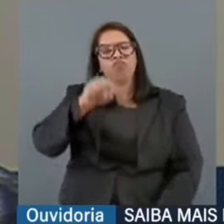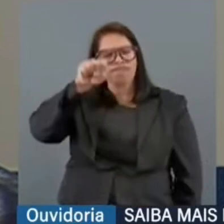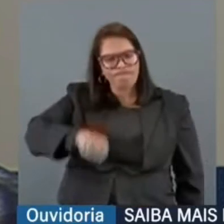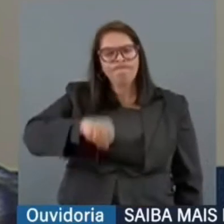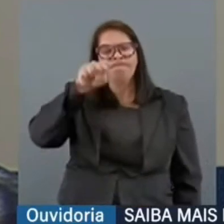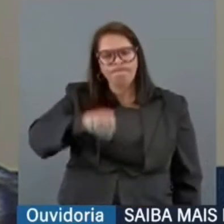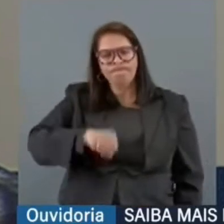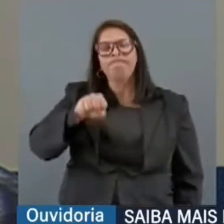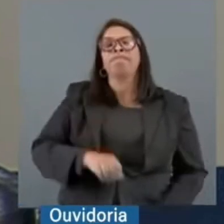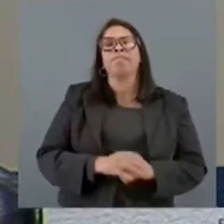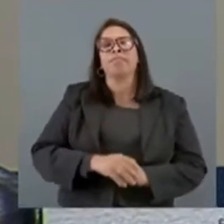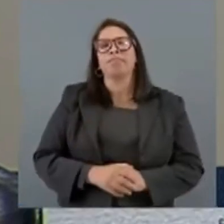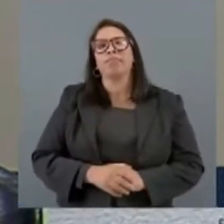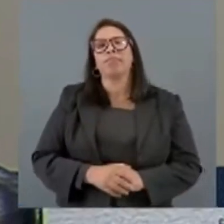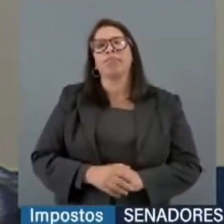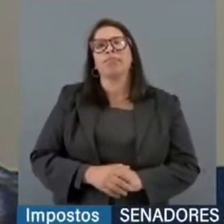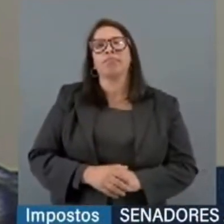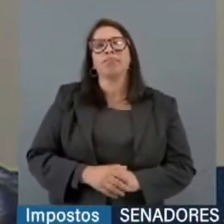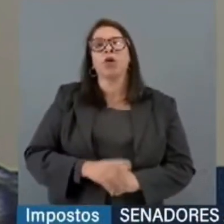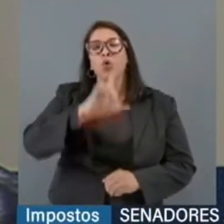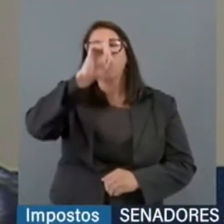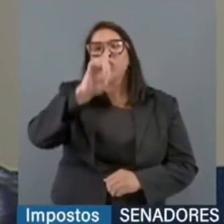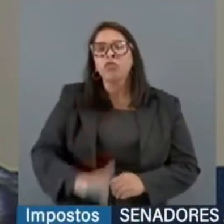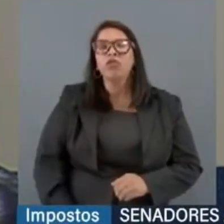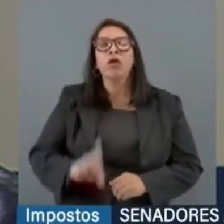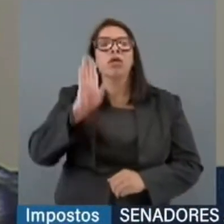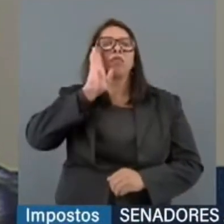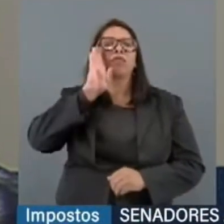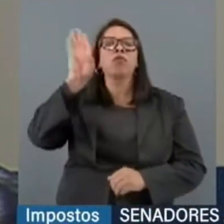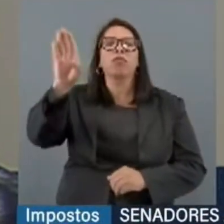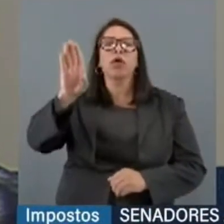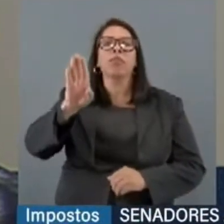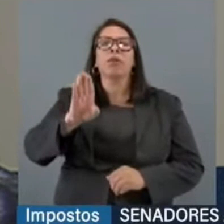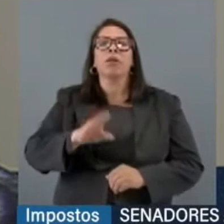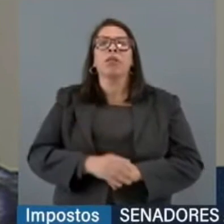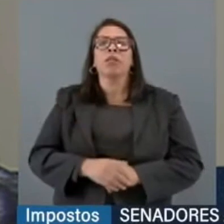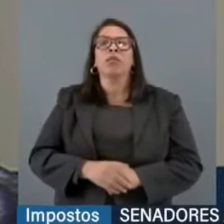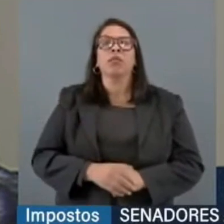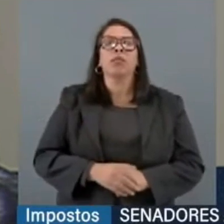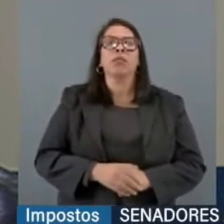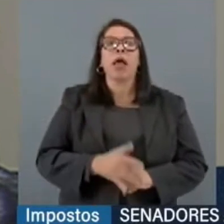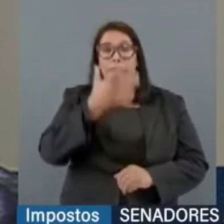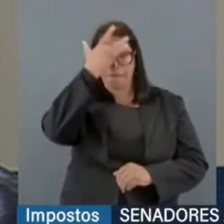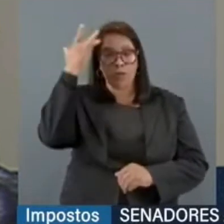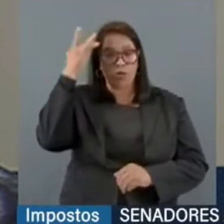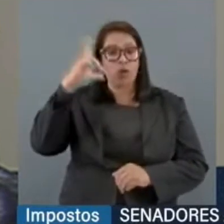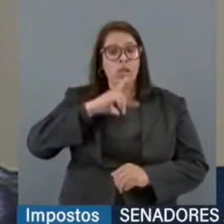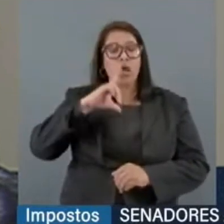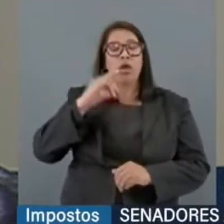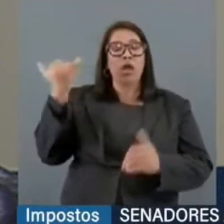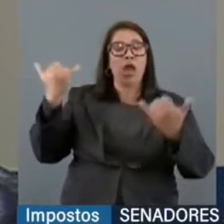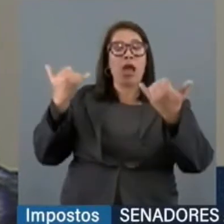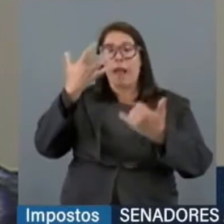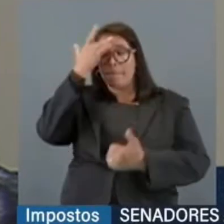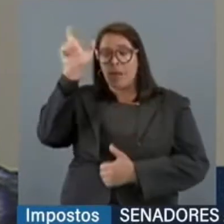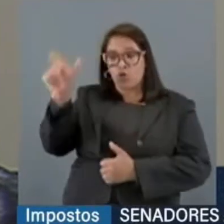liberdade de imprensa como um direito fundamental, inclusive, daquele que tem o direito de ser informado.